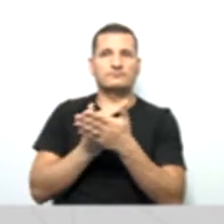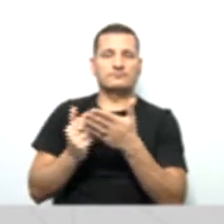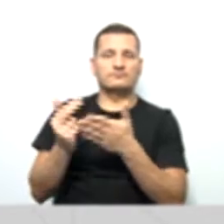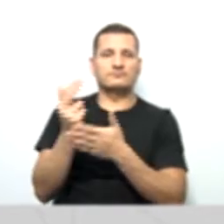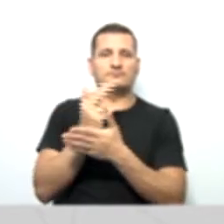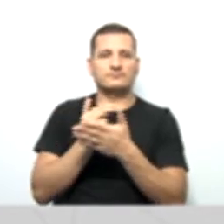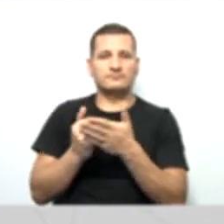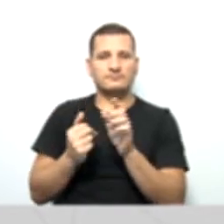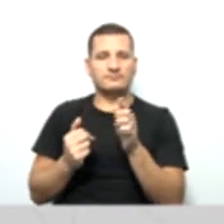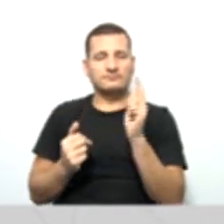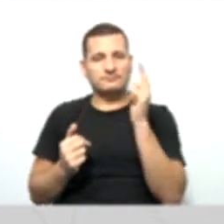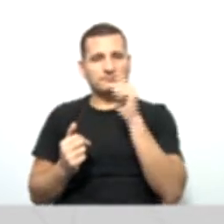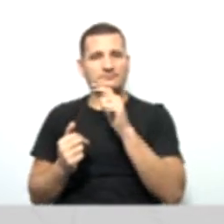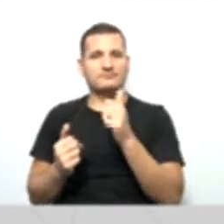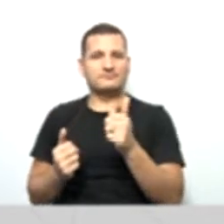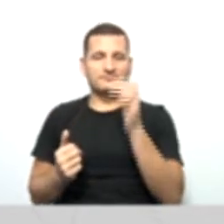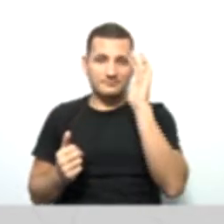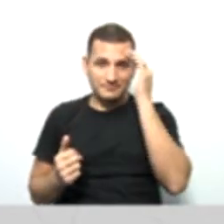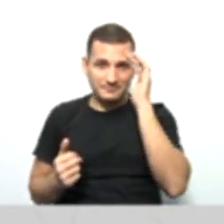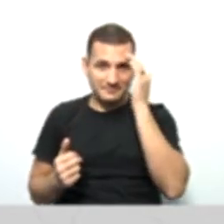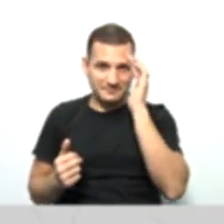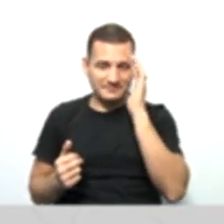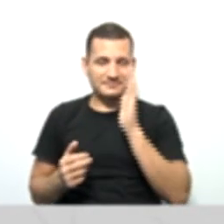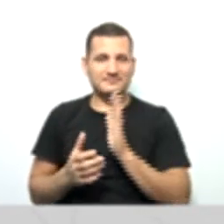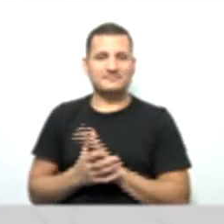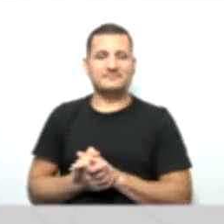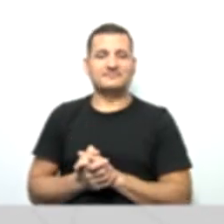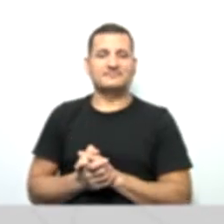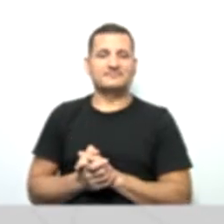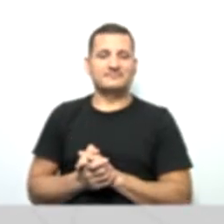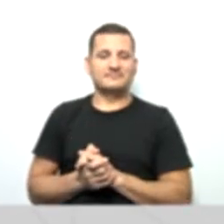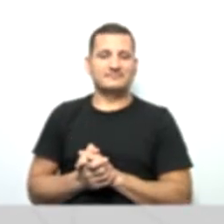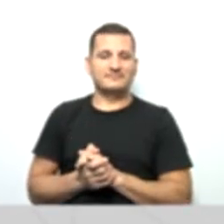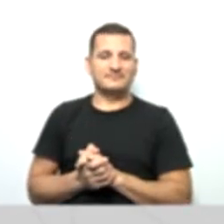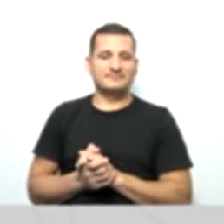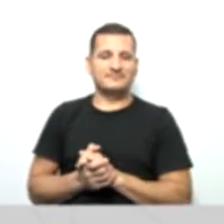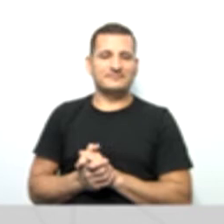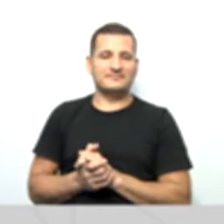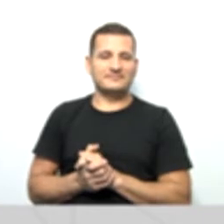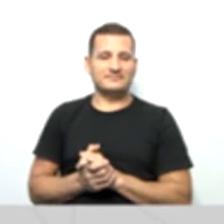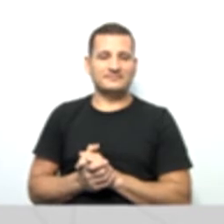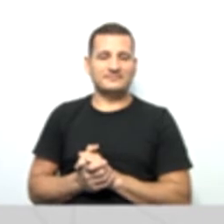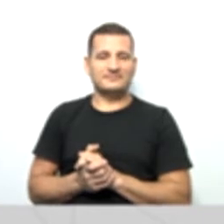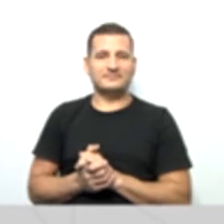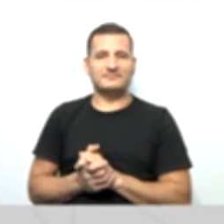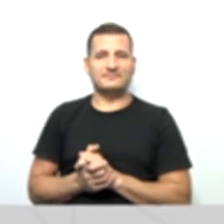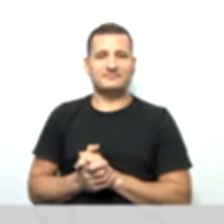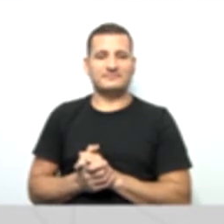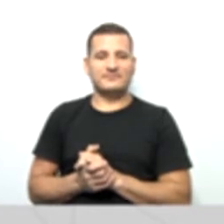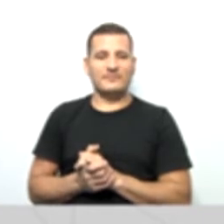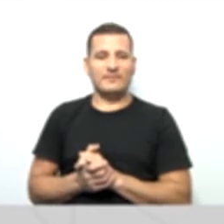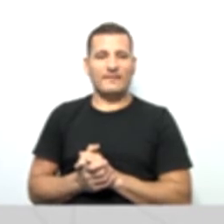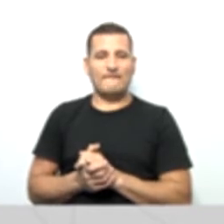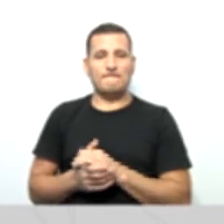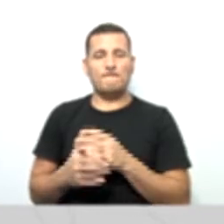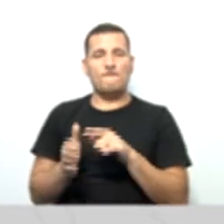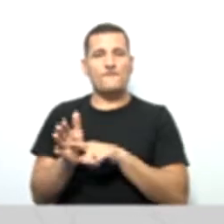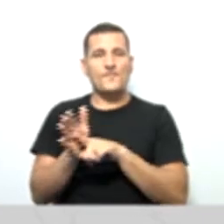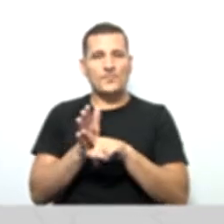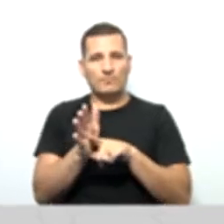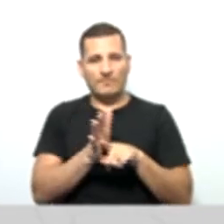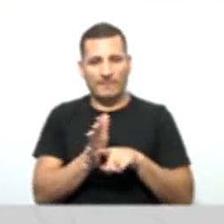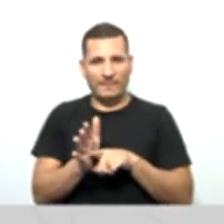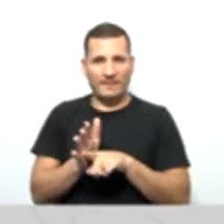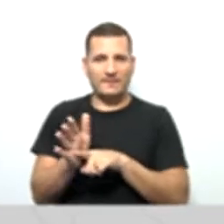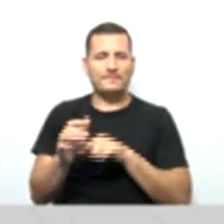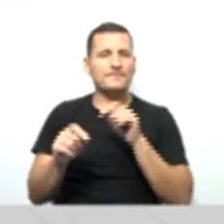a gente se despedir assim de uma forma bem alegre. Então, vamos continuando. A auditoria dos valores